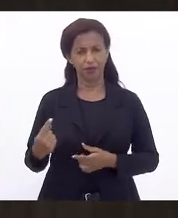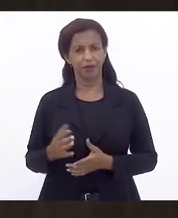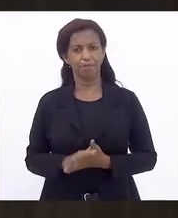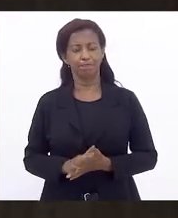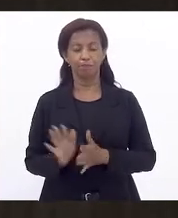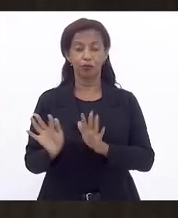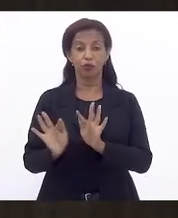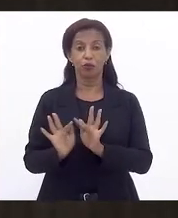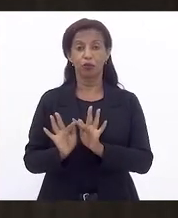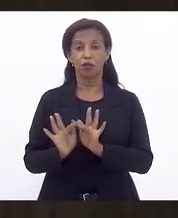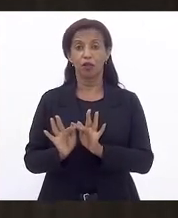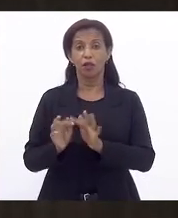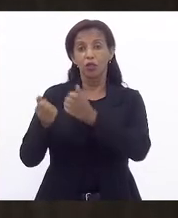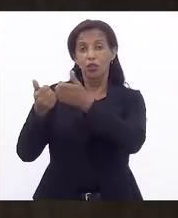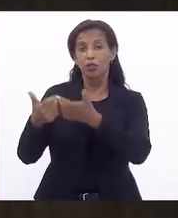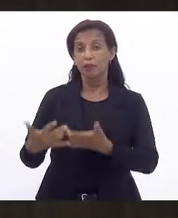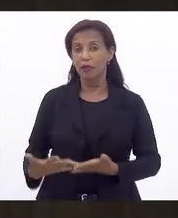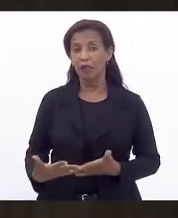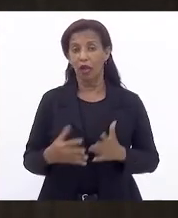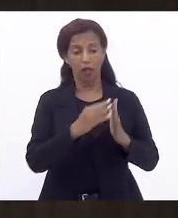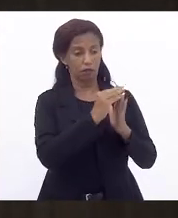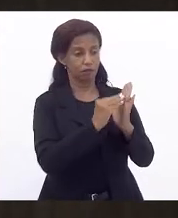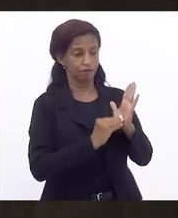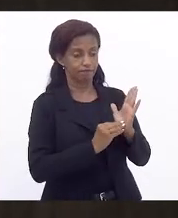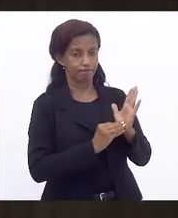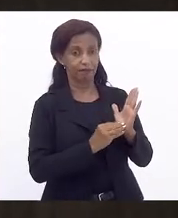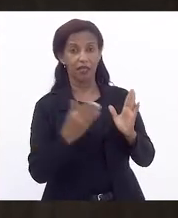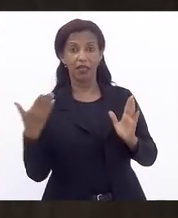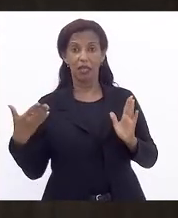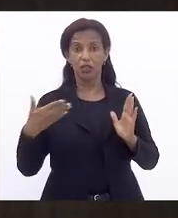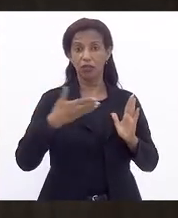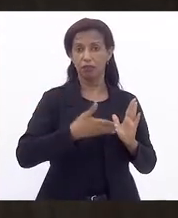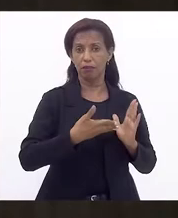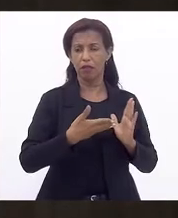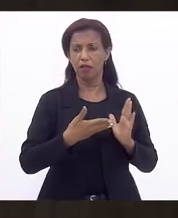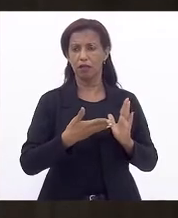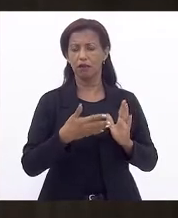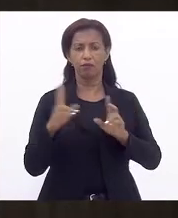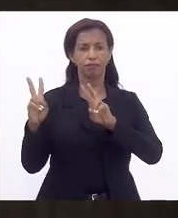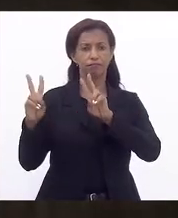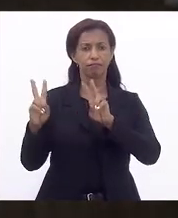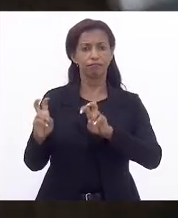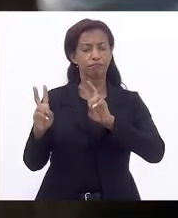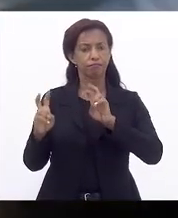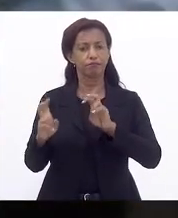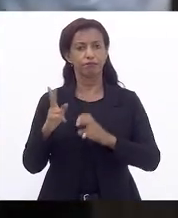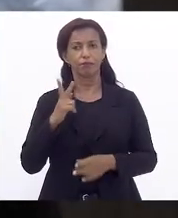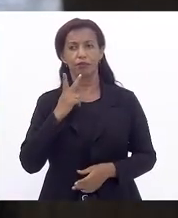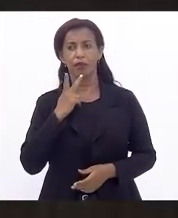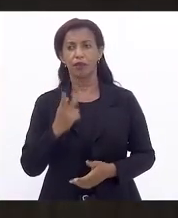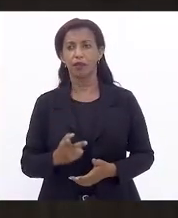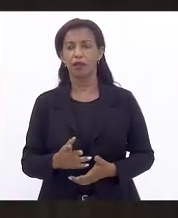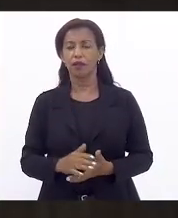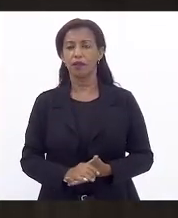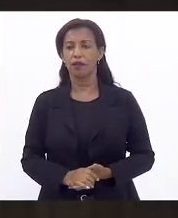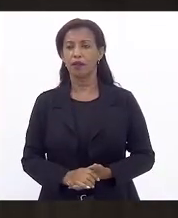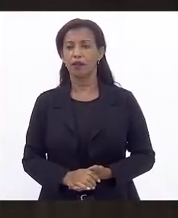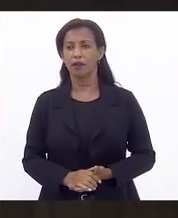explicar o teor do projeto. Ele é muito específico sobre as questões a respeito da